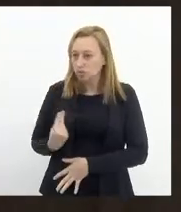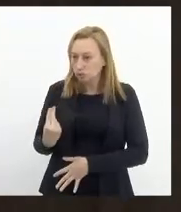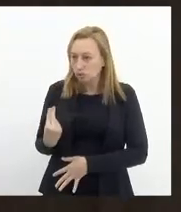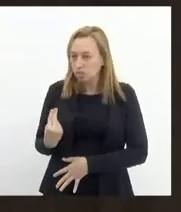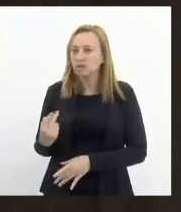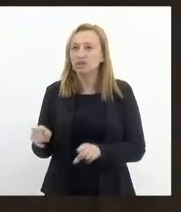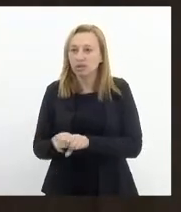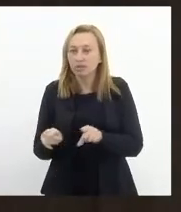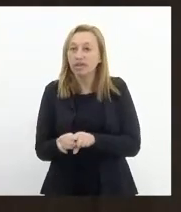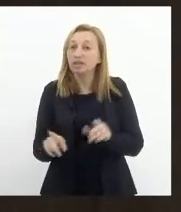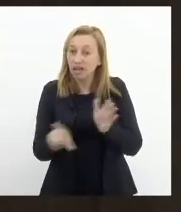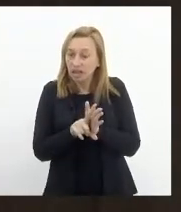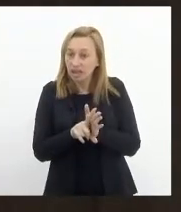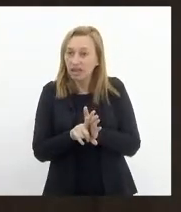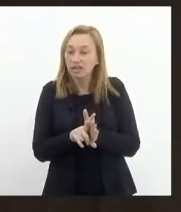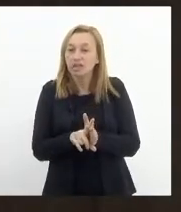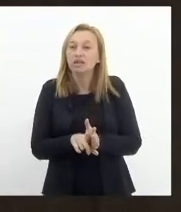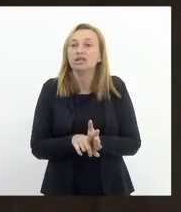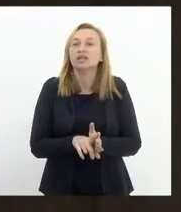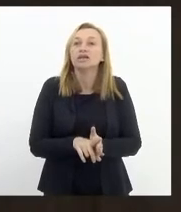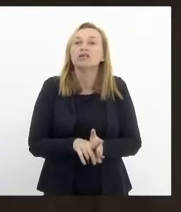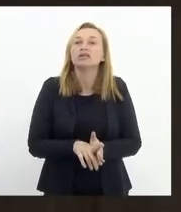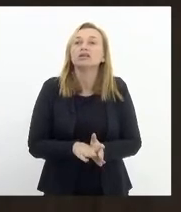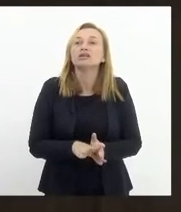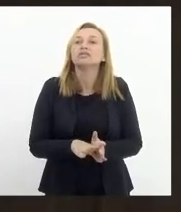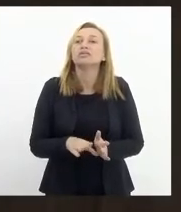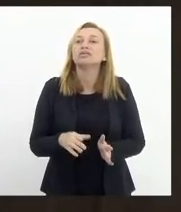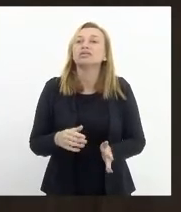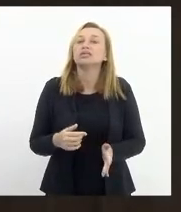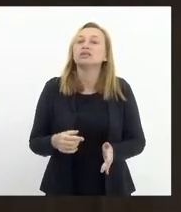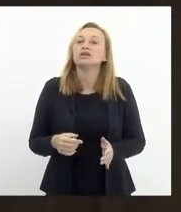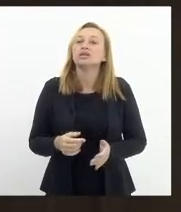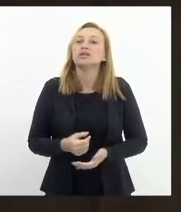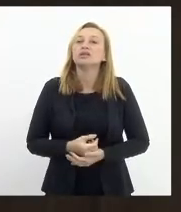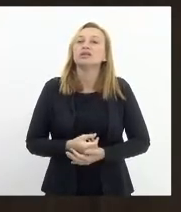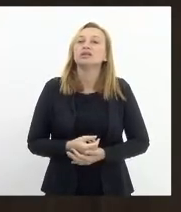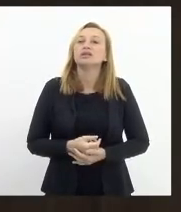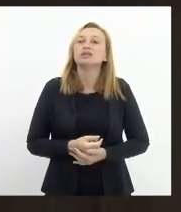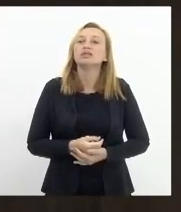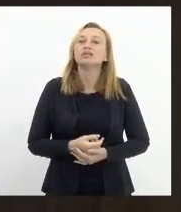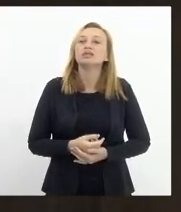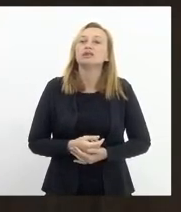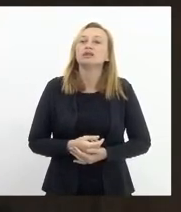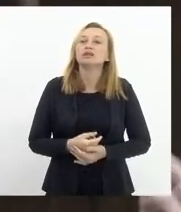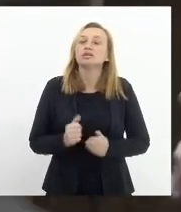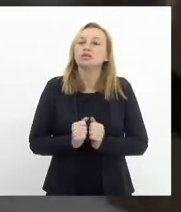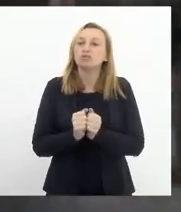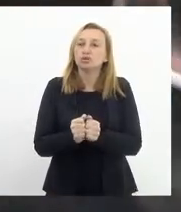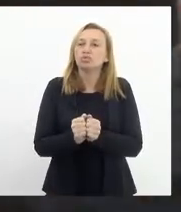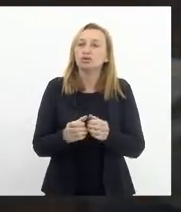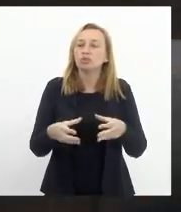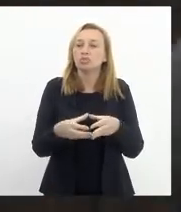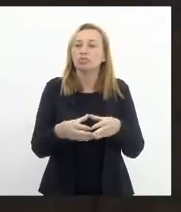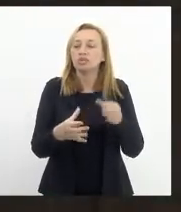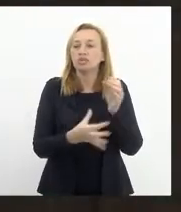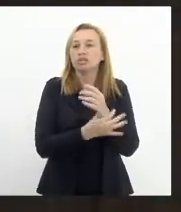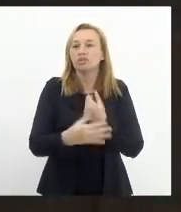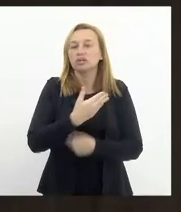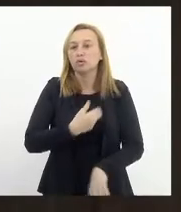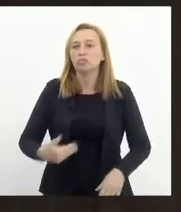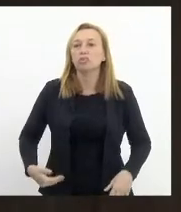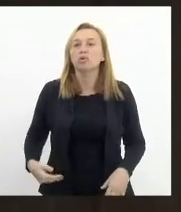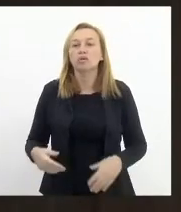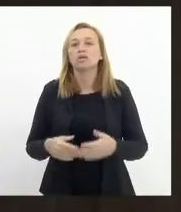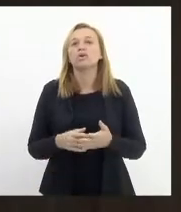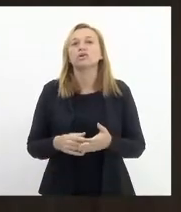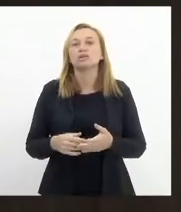da lei, presidente. E, nesse momento, me torno coautor da lei e faço coro aqui pela comissão de servidores públicos a esse pleito, a essa